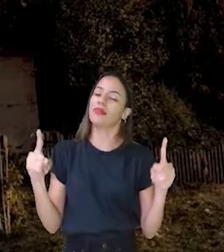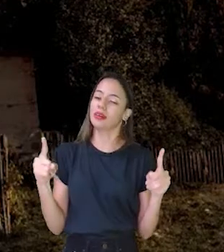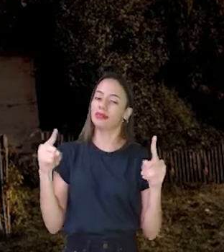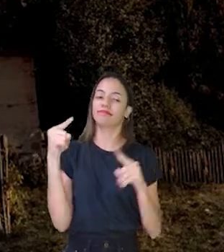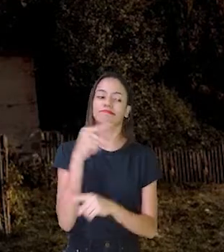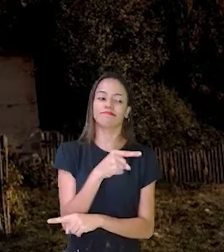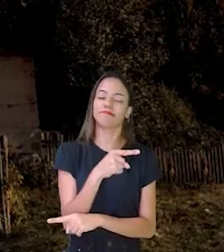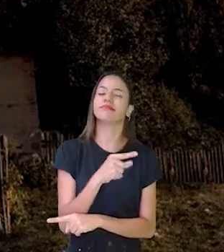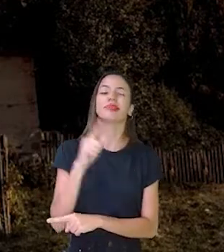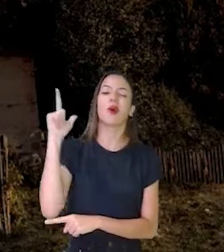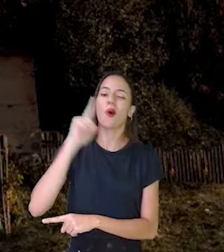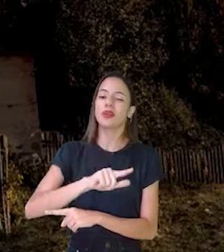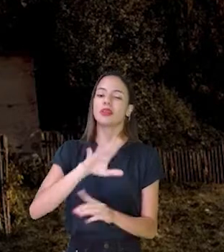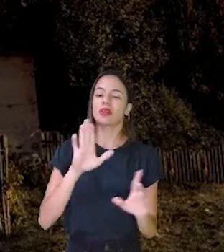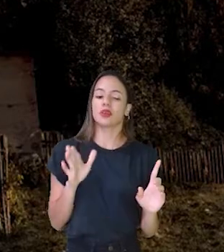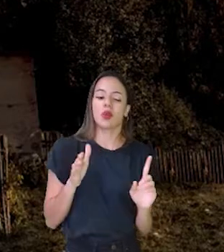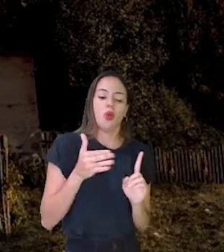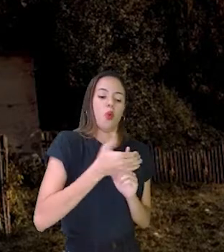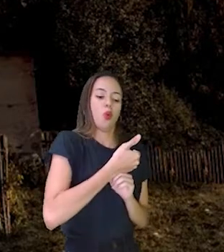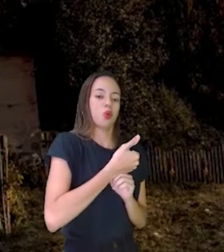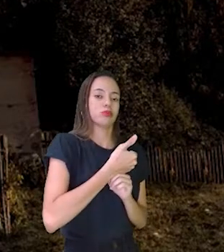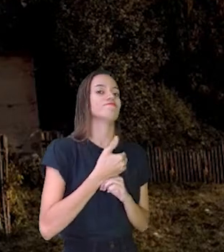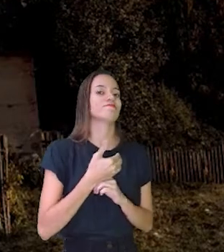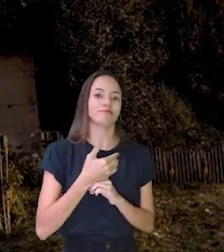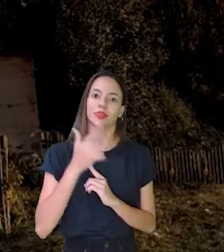Que ela conseguiu se esconder